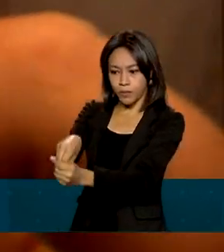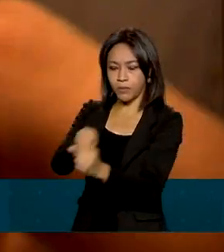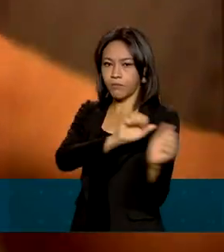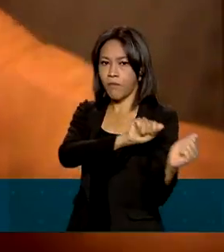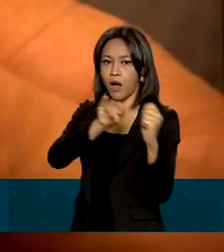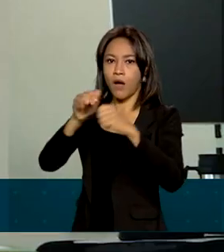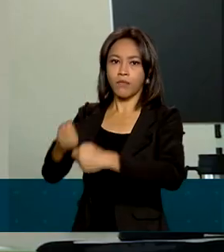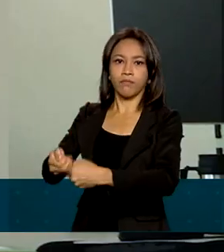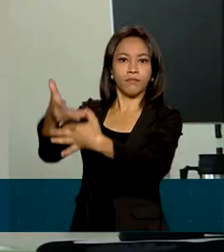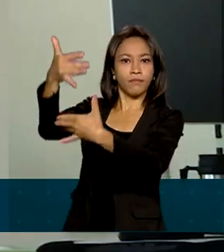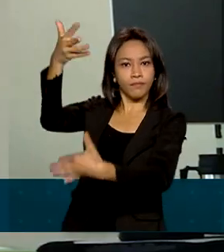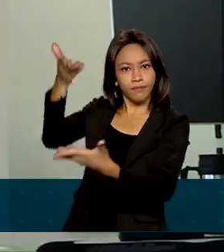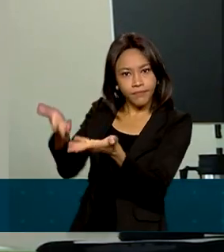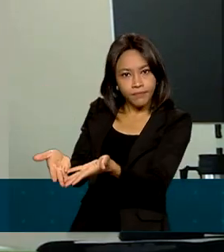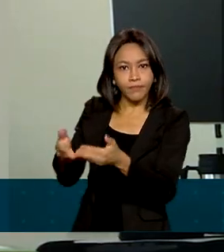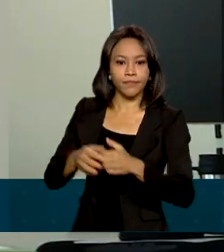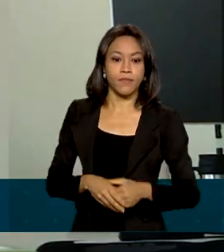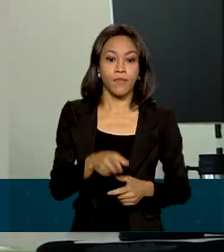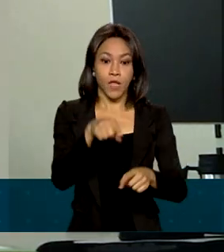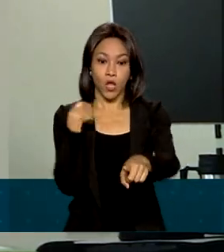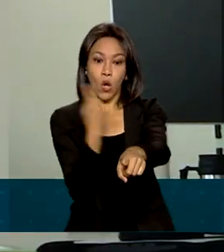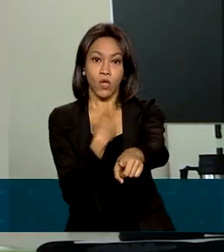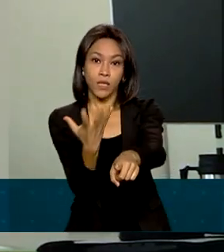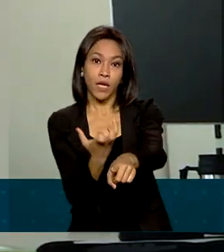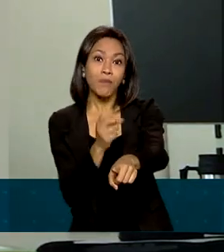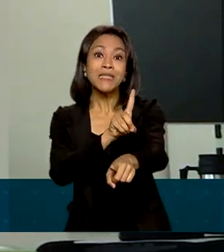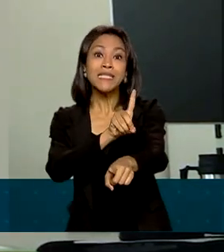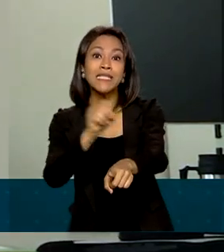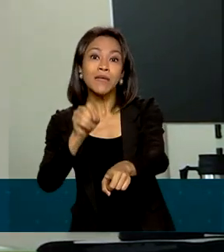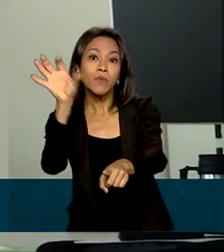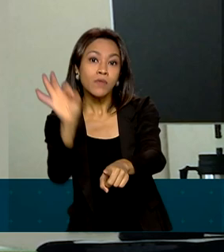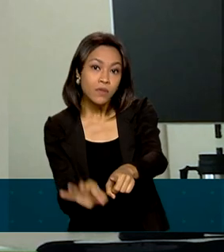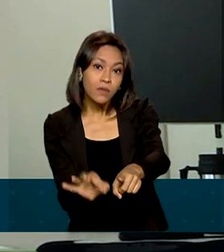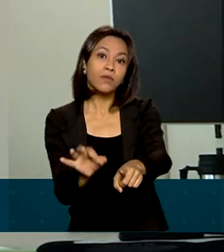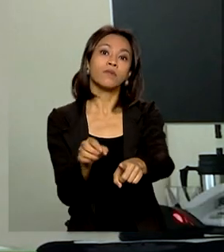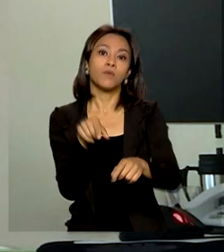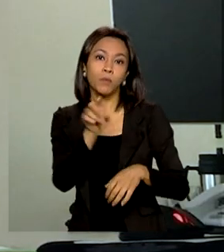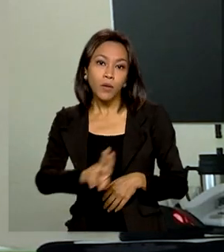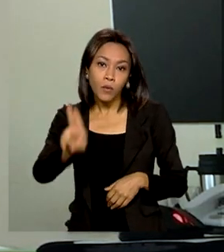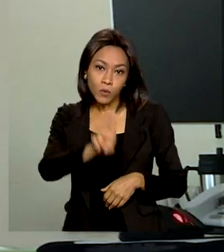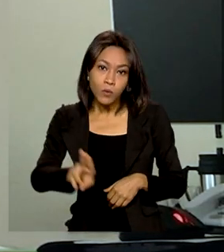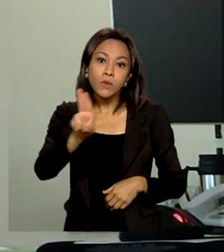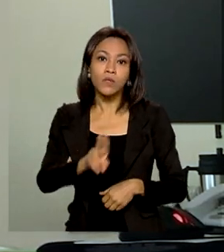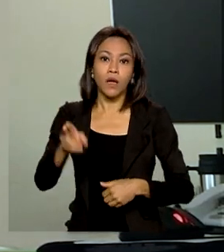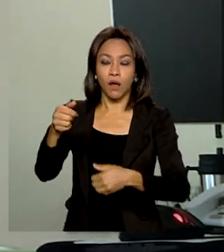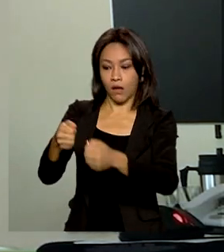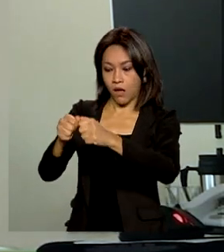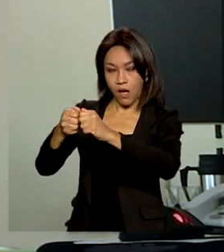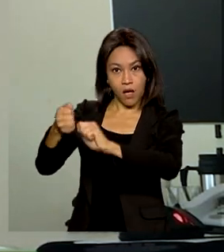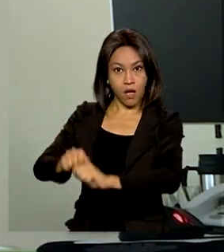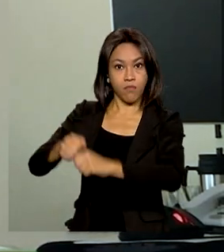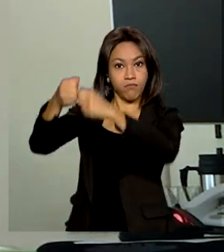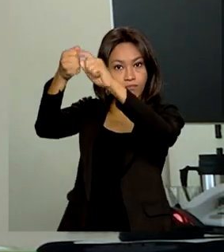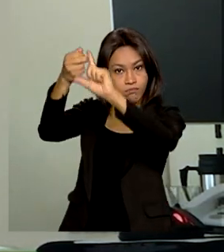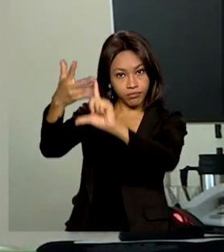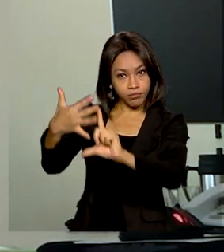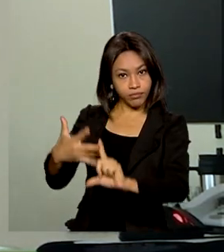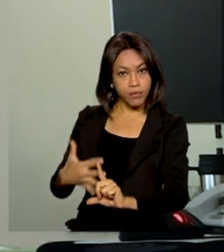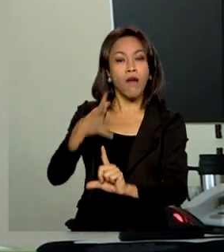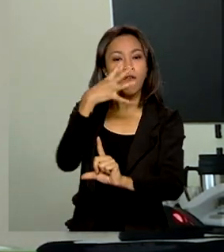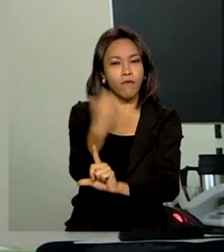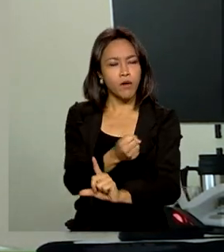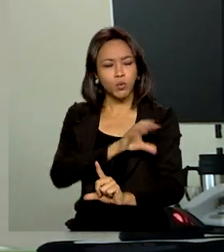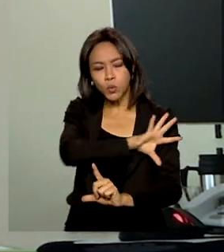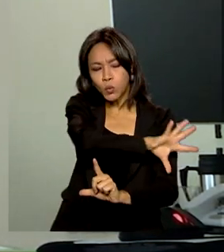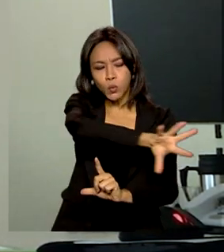plataforma. Queremos atingir 100% do nosso público em usuários da plataforma e vamos digitalizar até